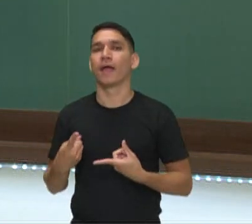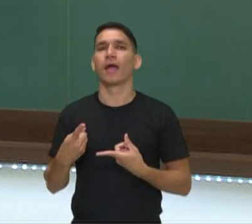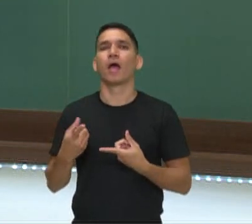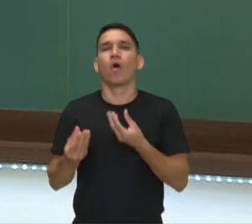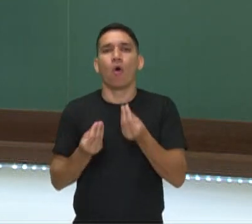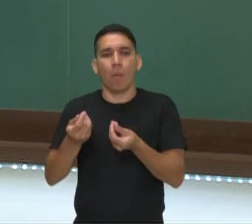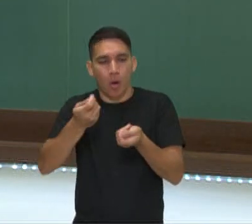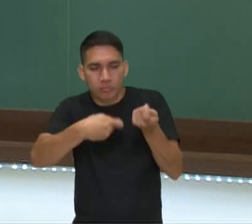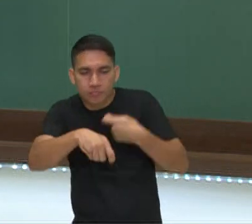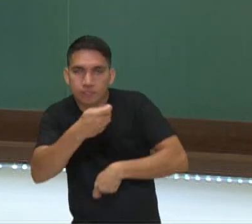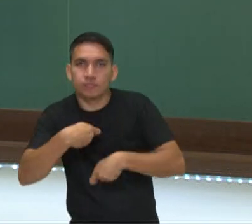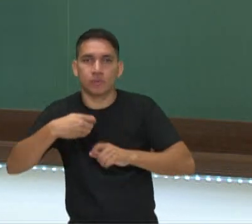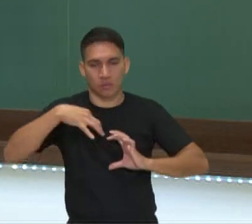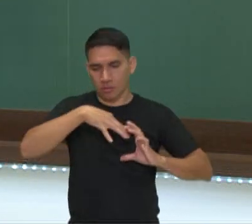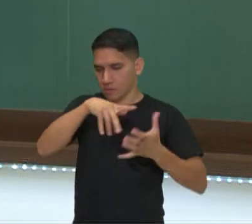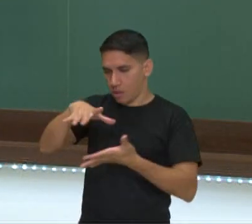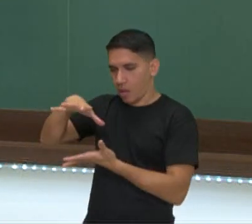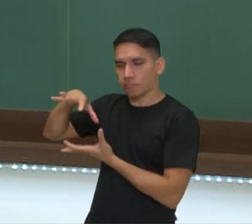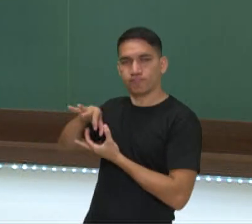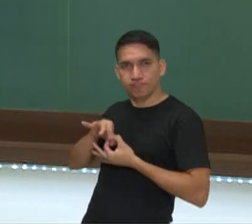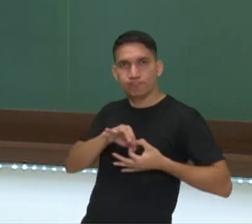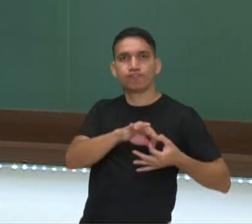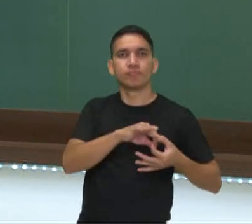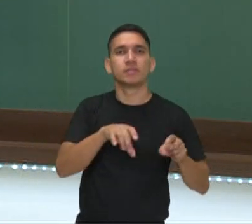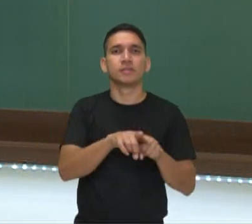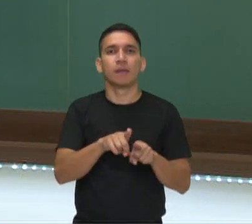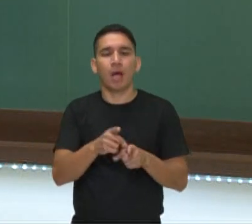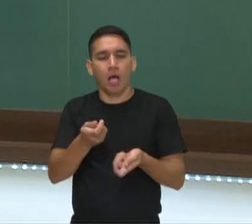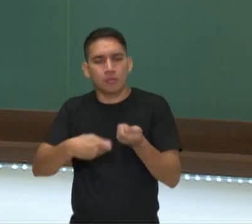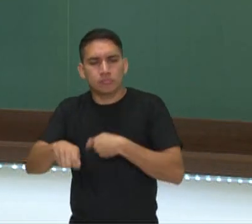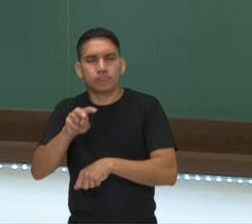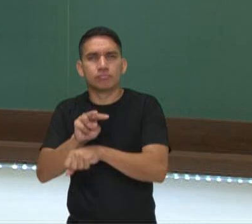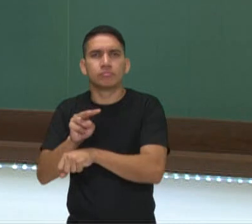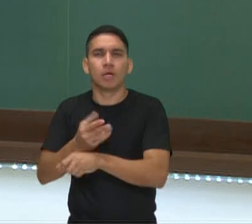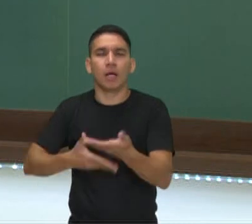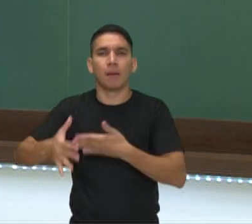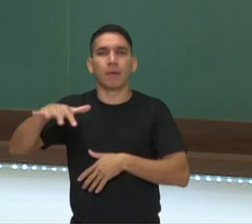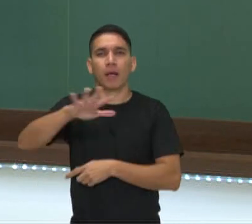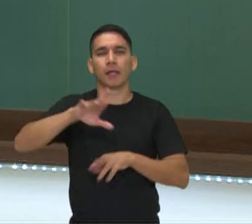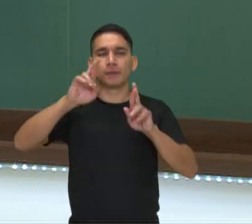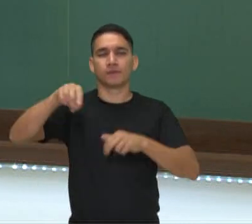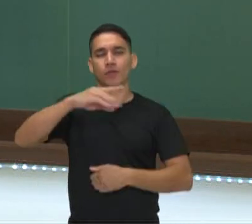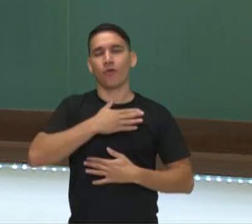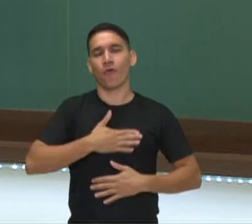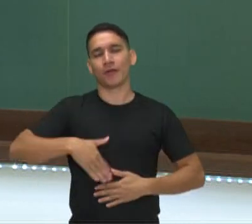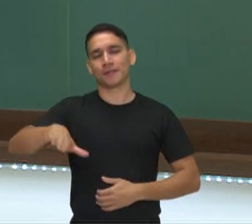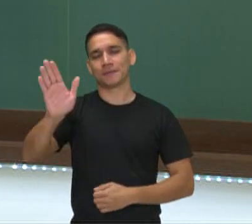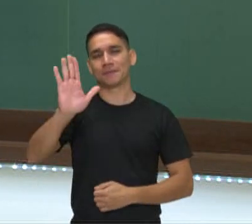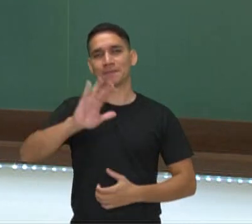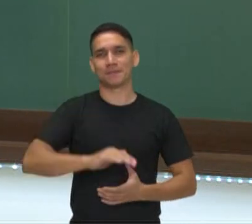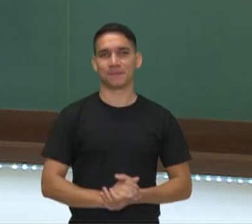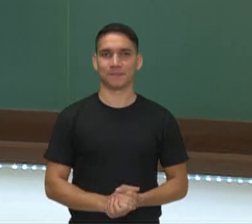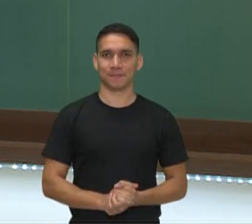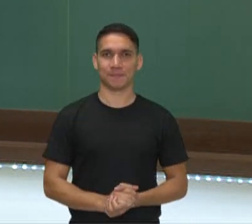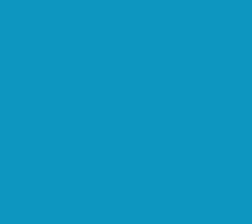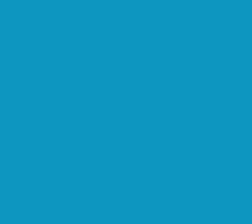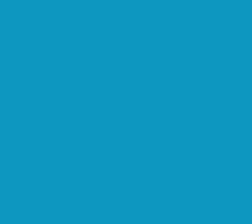administração, globalização e a divisão do espaço. Espero que vocês tenham gostado e até breve.